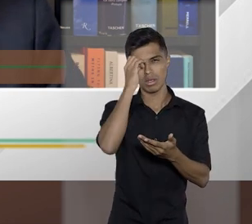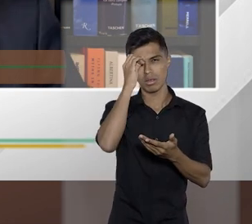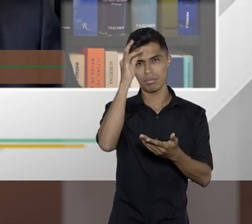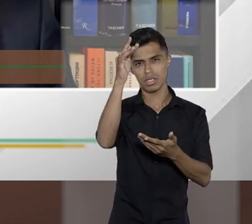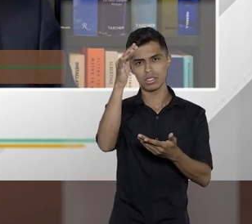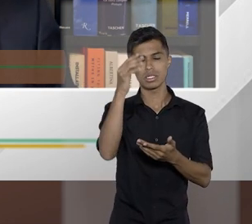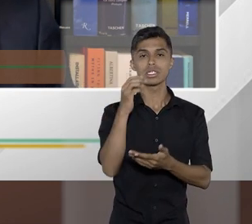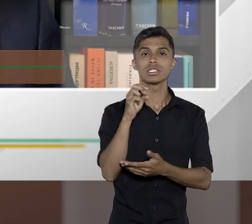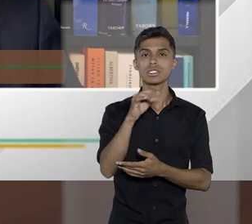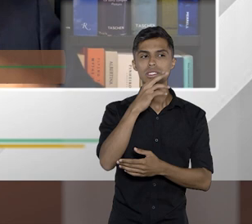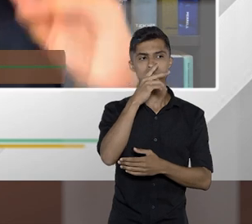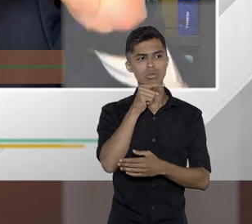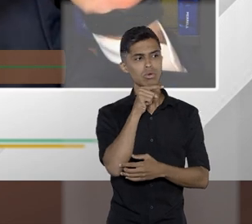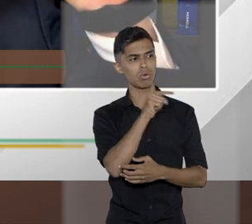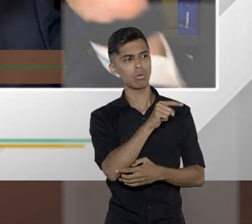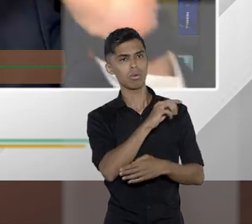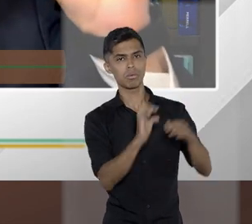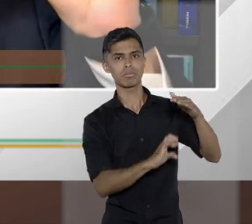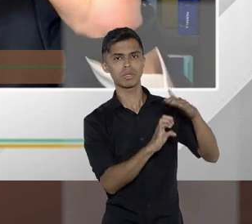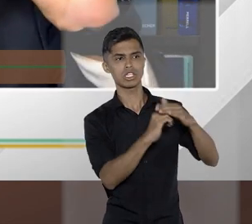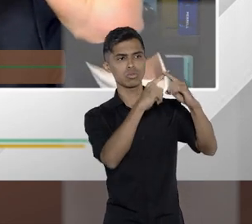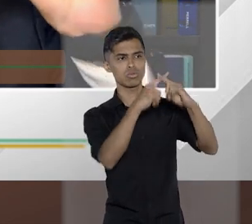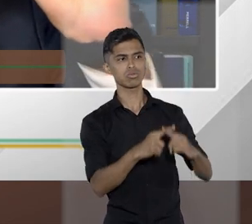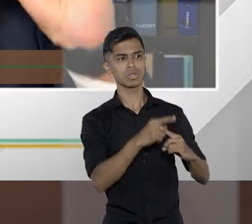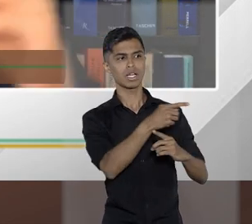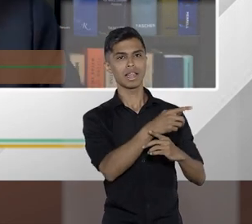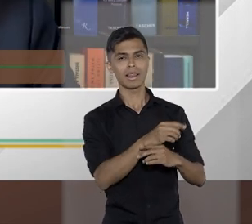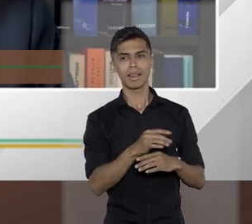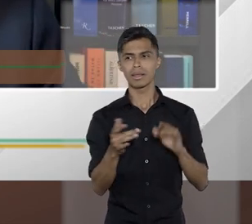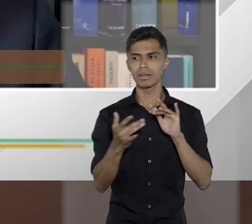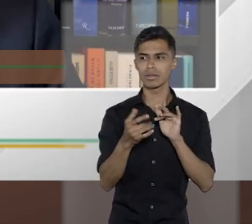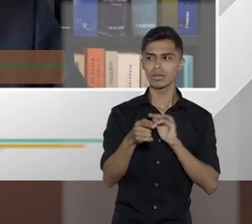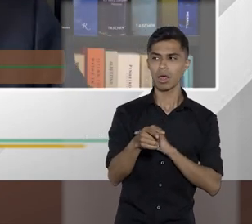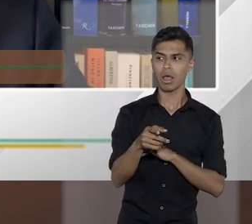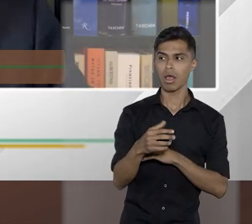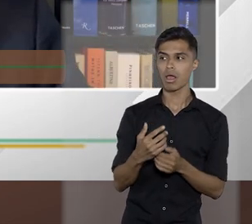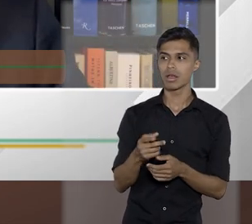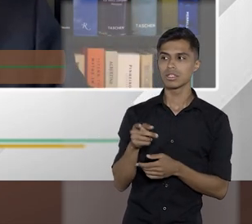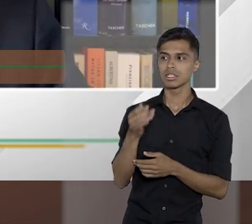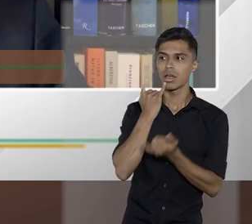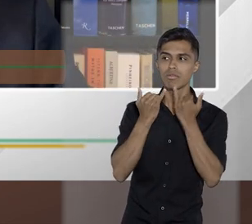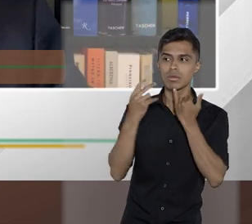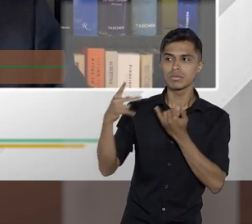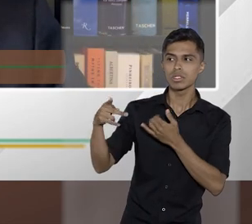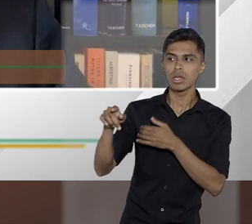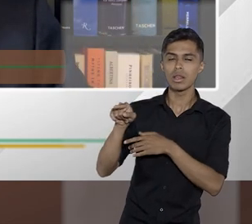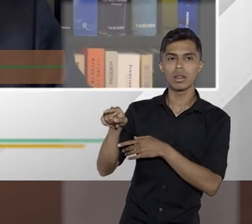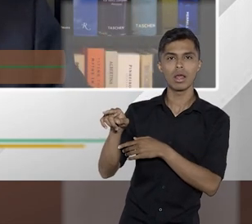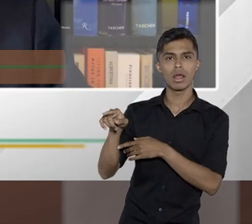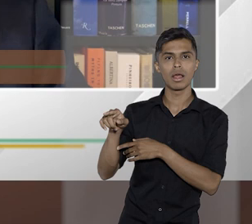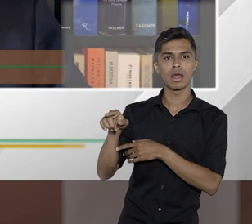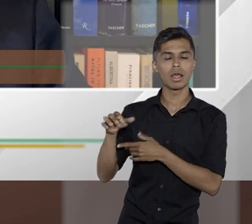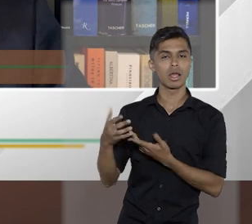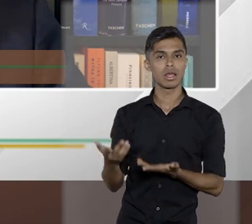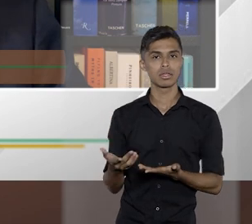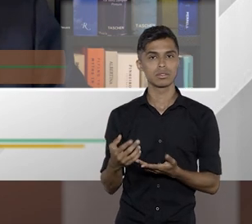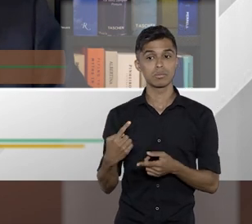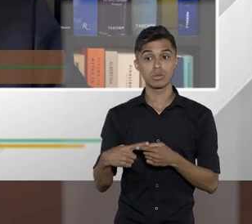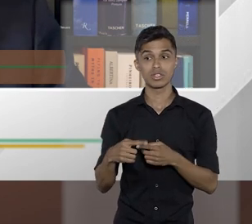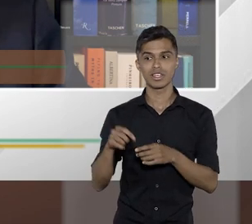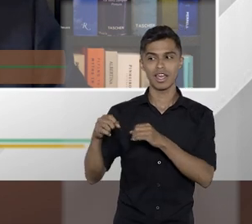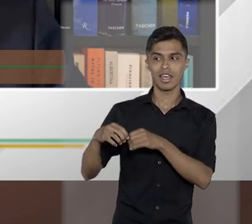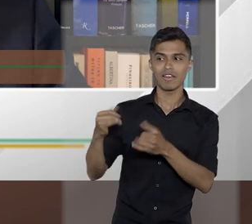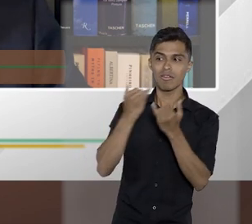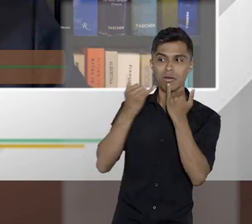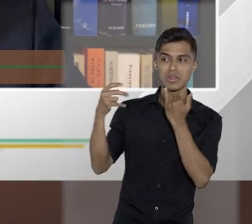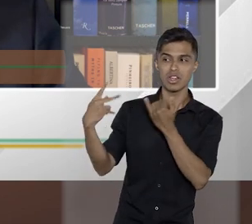imagine se um concorrente A toma contato com a contabilidade do contribuinte B através de um vazamento.